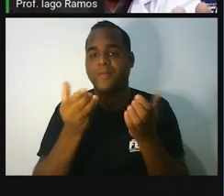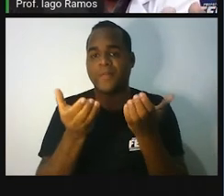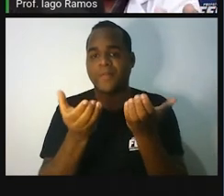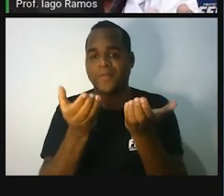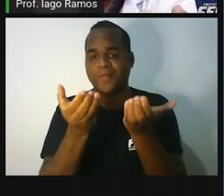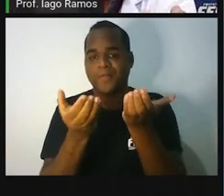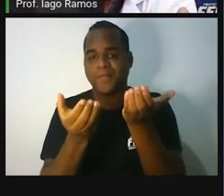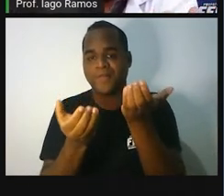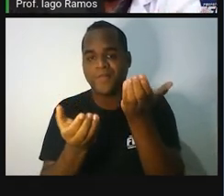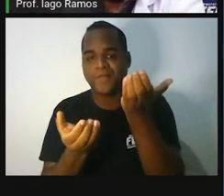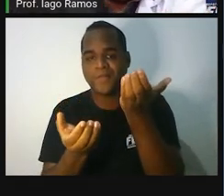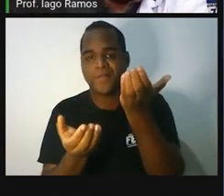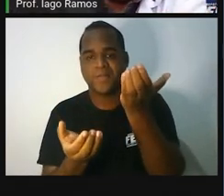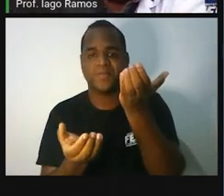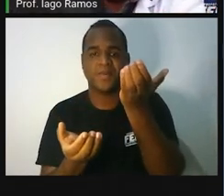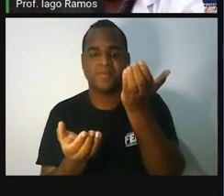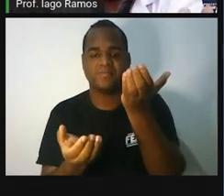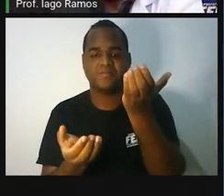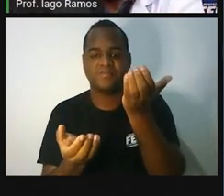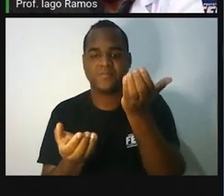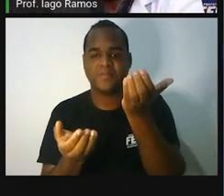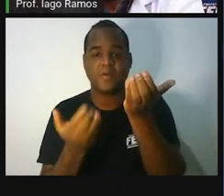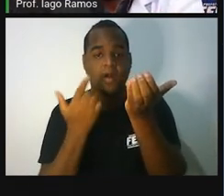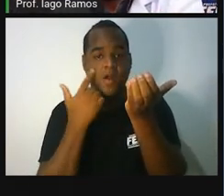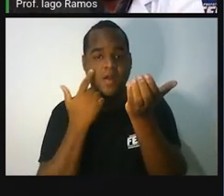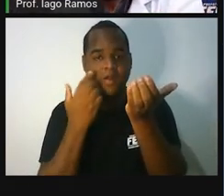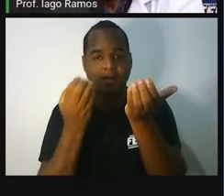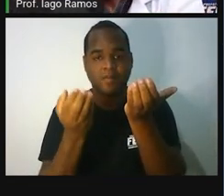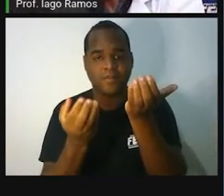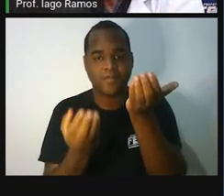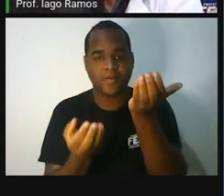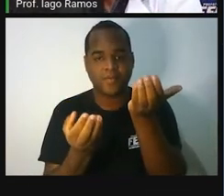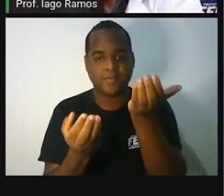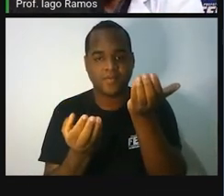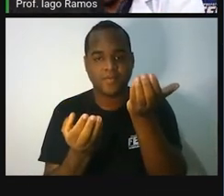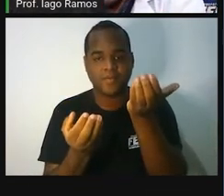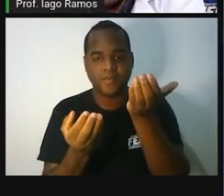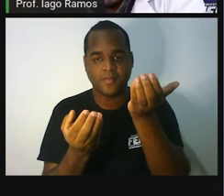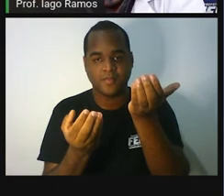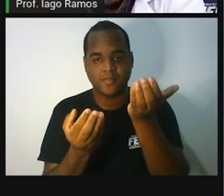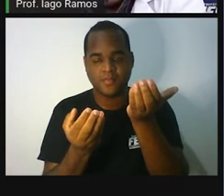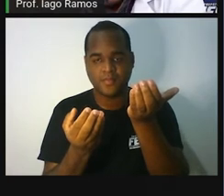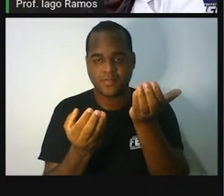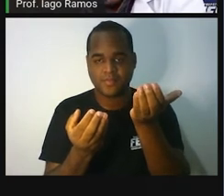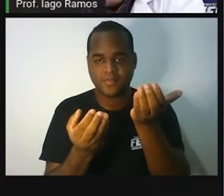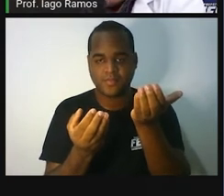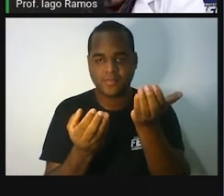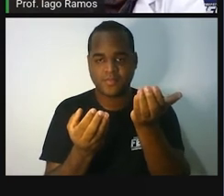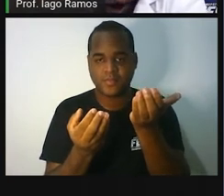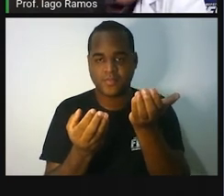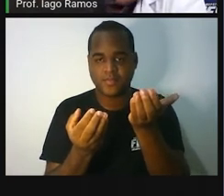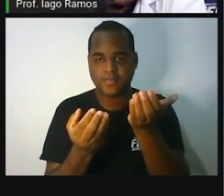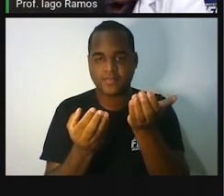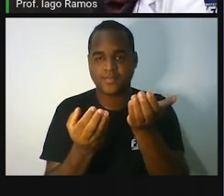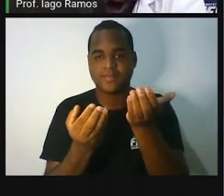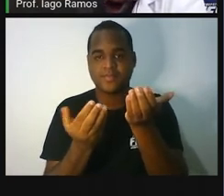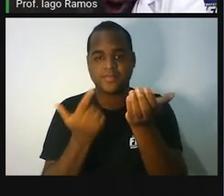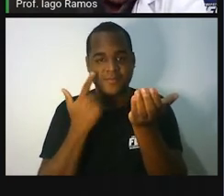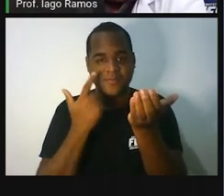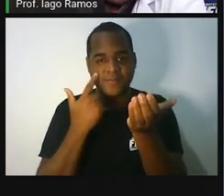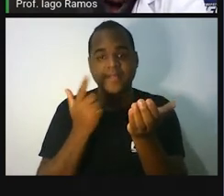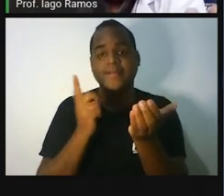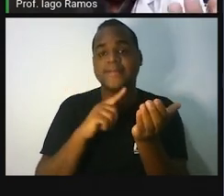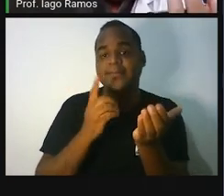Não sei se é possível ver aí. Ó. O que é você vai fazer nessa que tem as caixinhas?